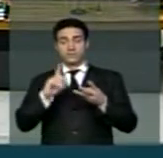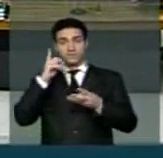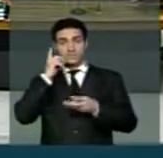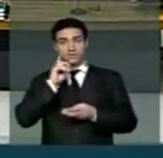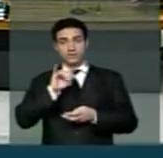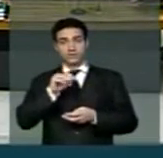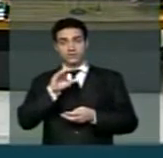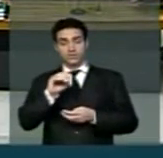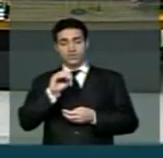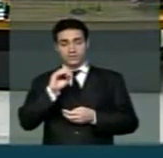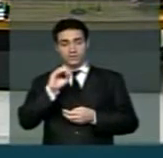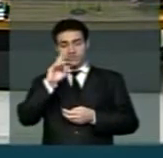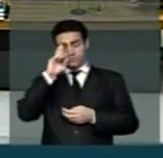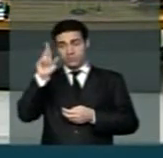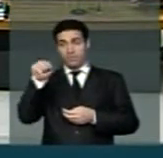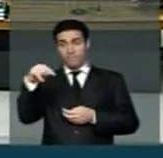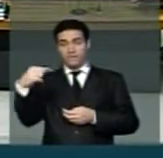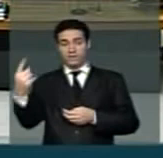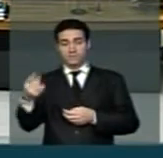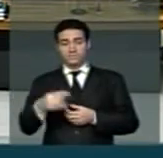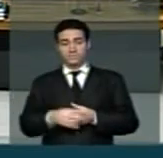excelência, que é o próximo.